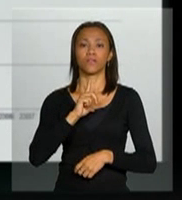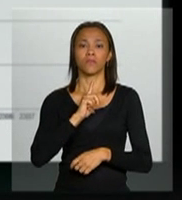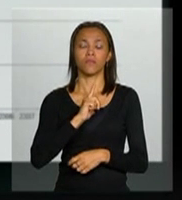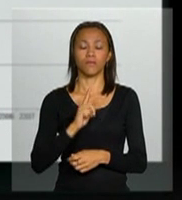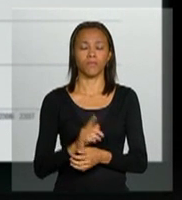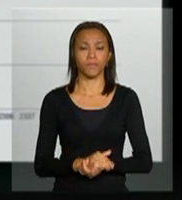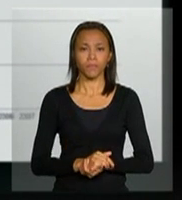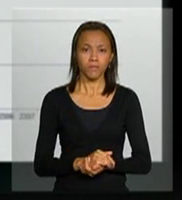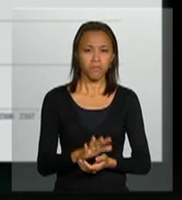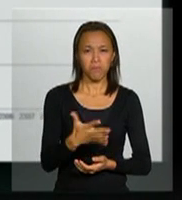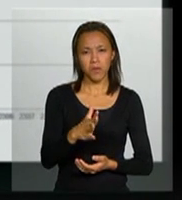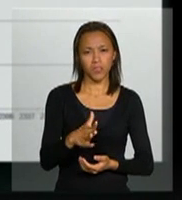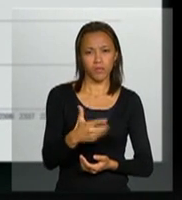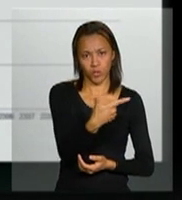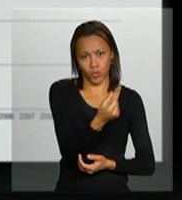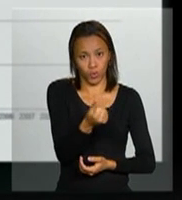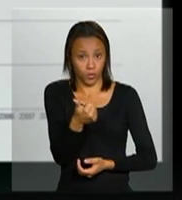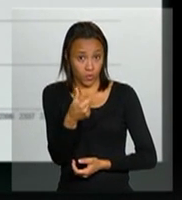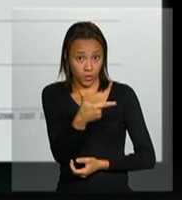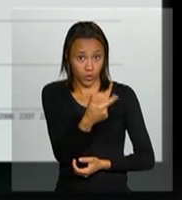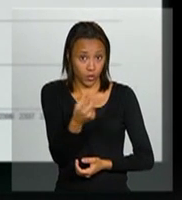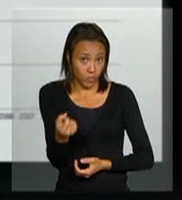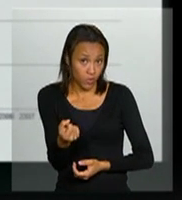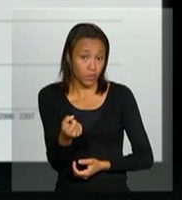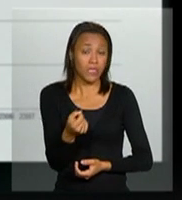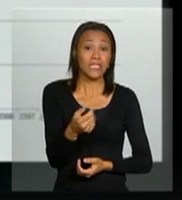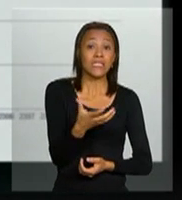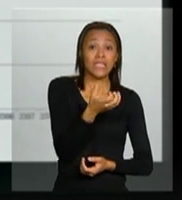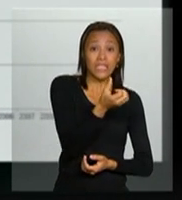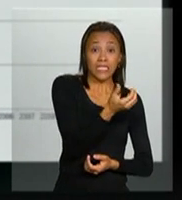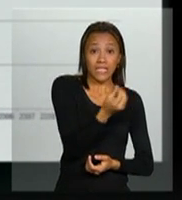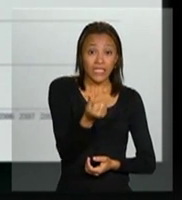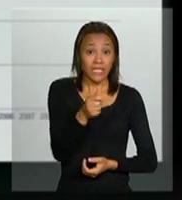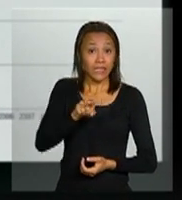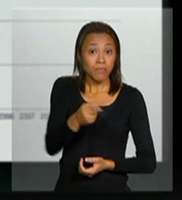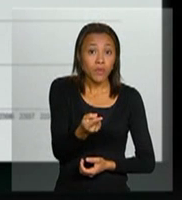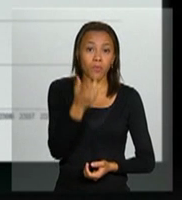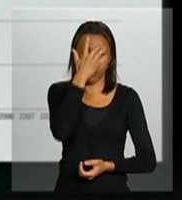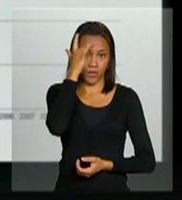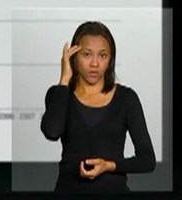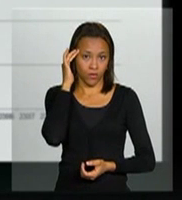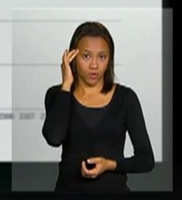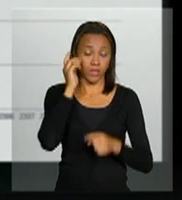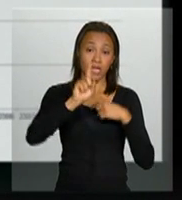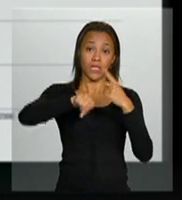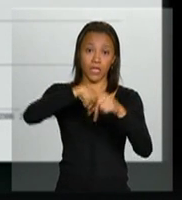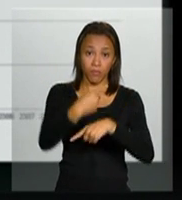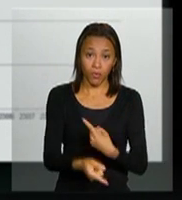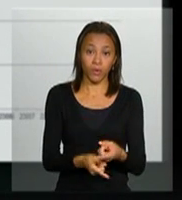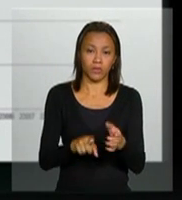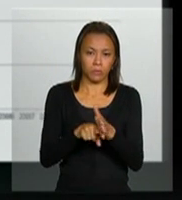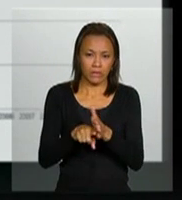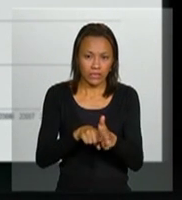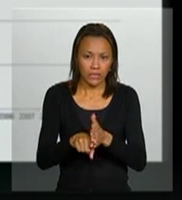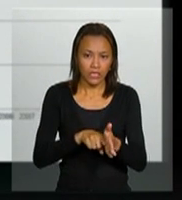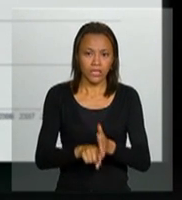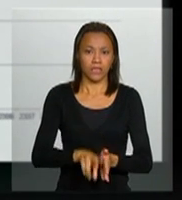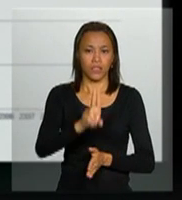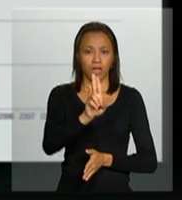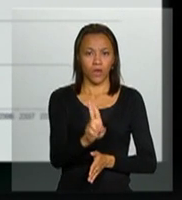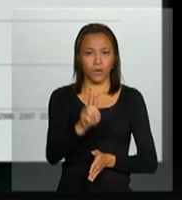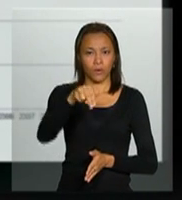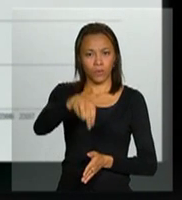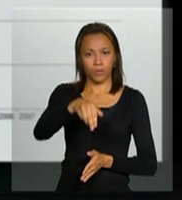a partir do ano 2000, mais ou menos em torno de 600 mil pessoas. E na revisão que fez o Nair, com